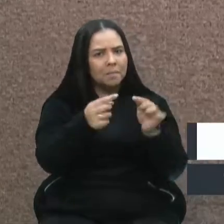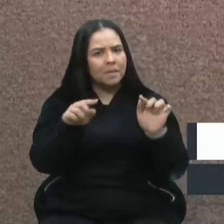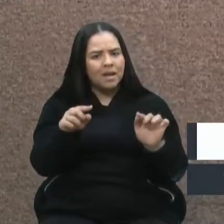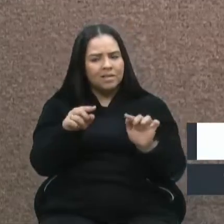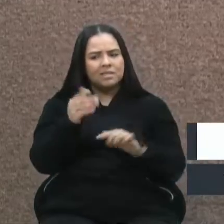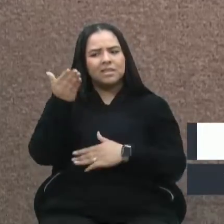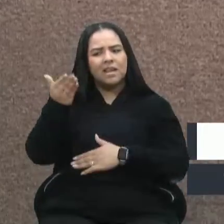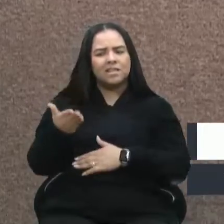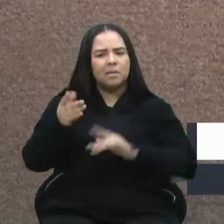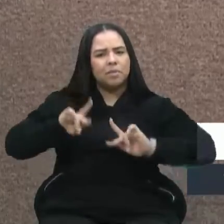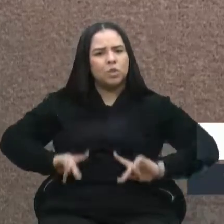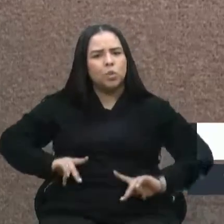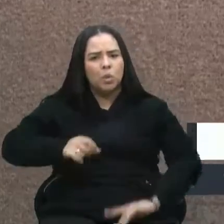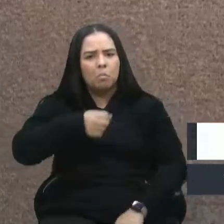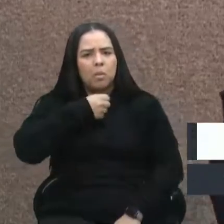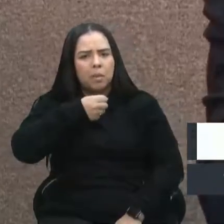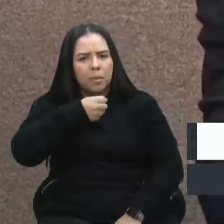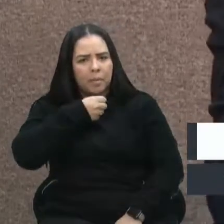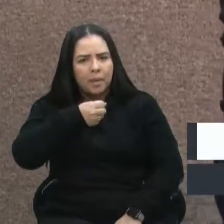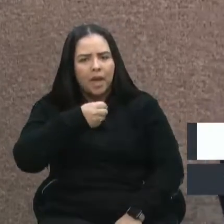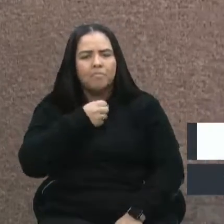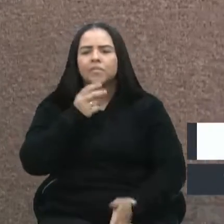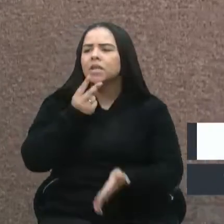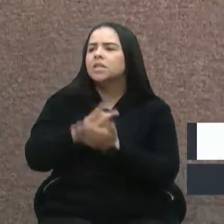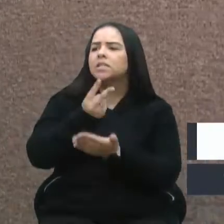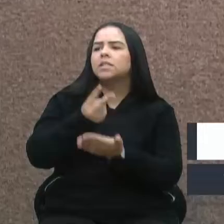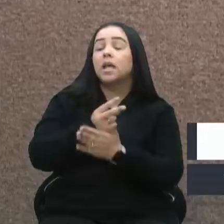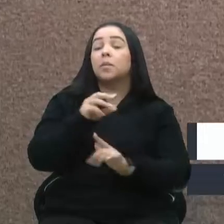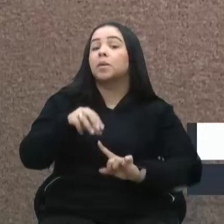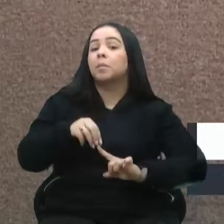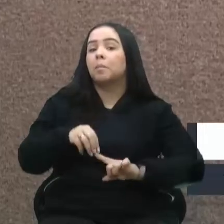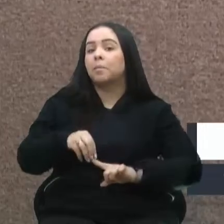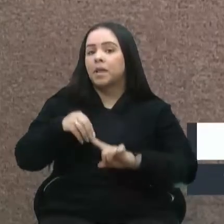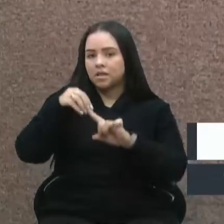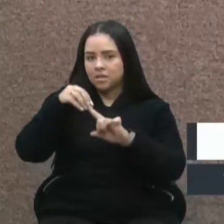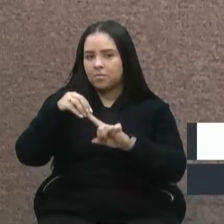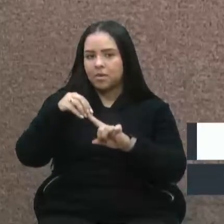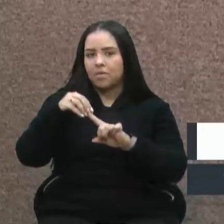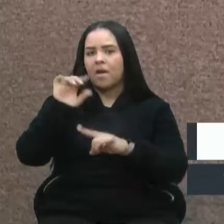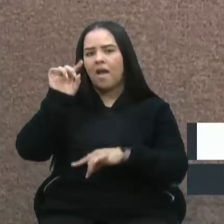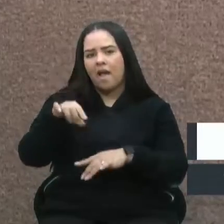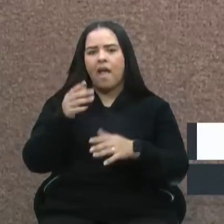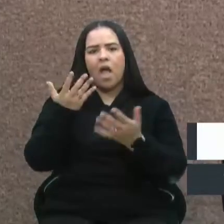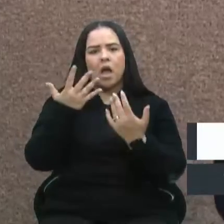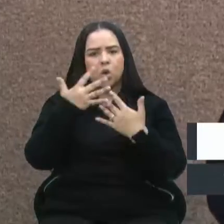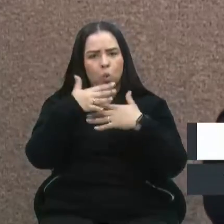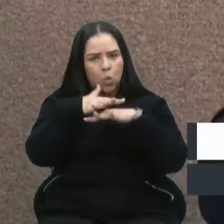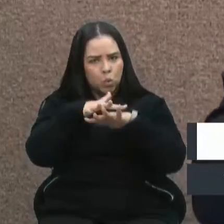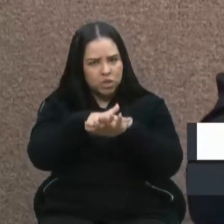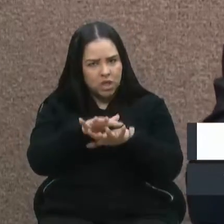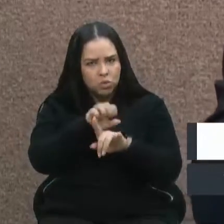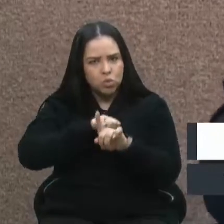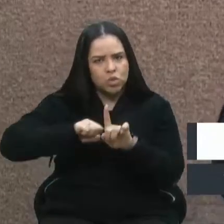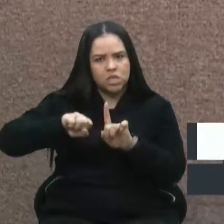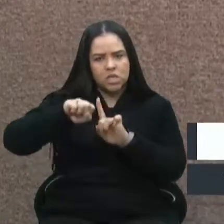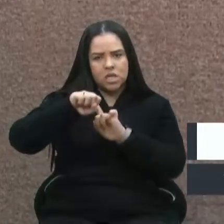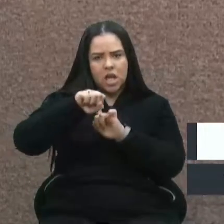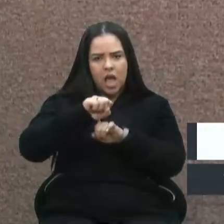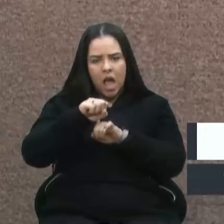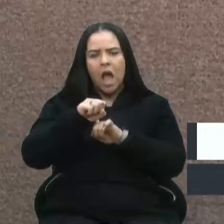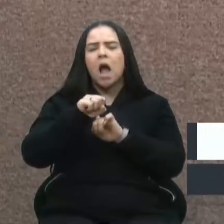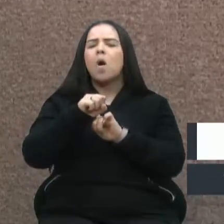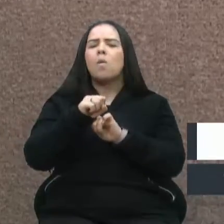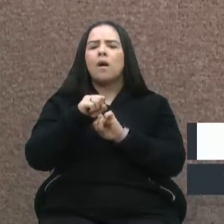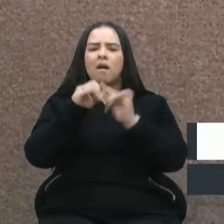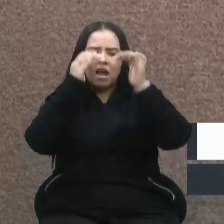ele dá sempre prioridade no jornal, a inclusão social, respeitar